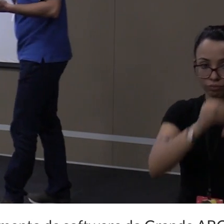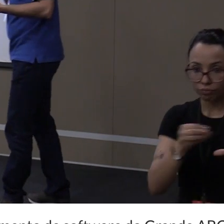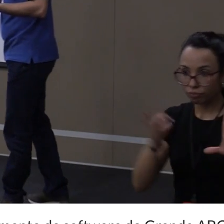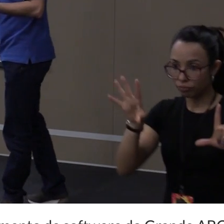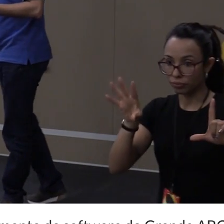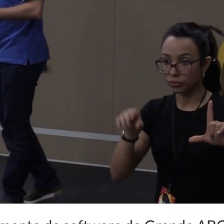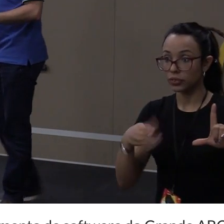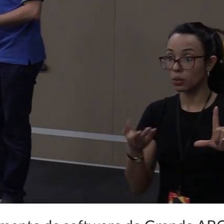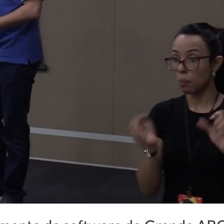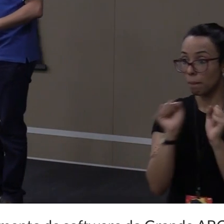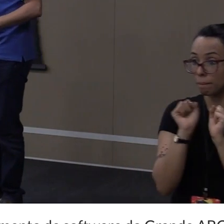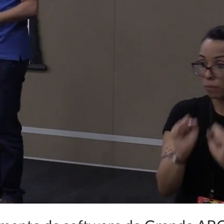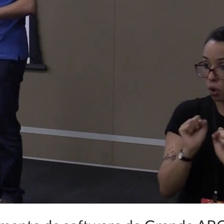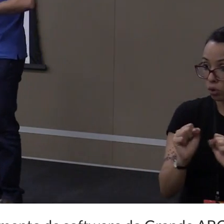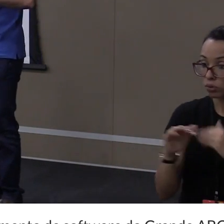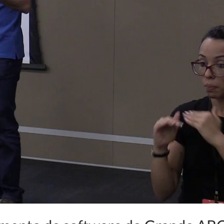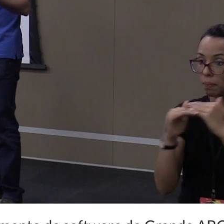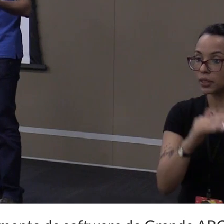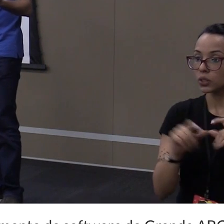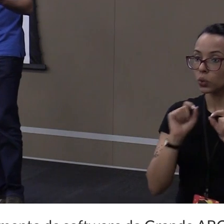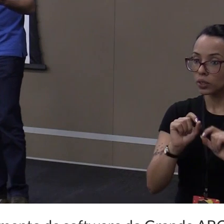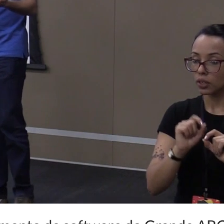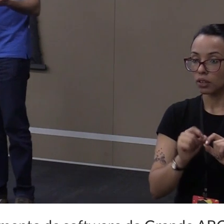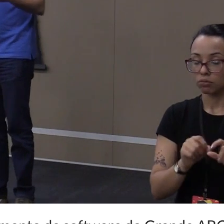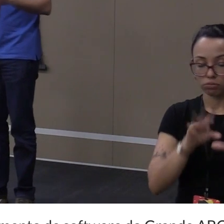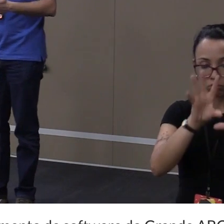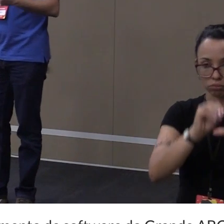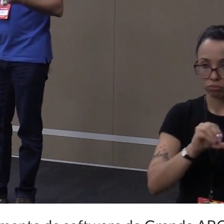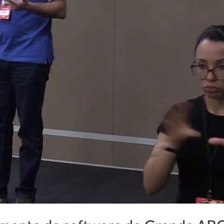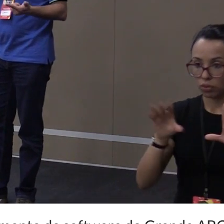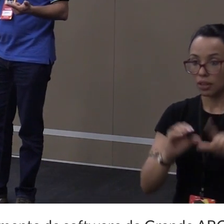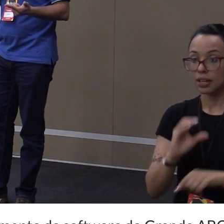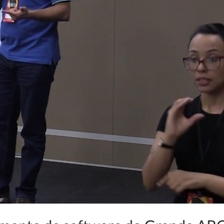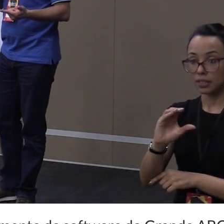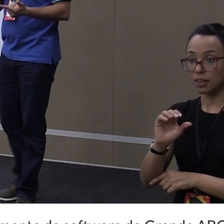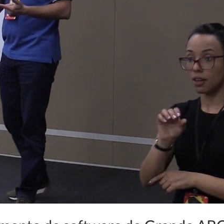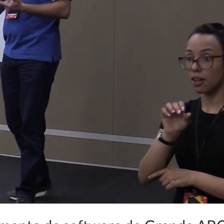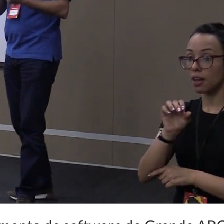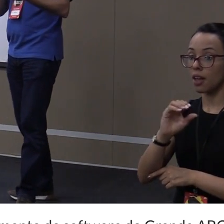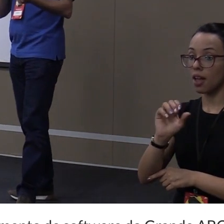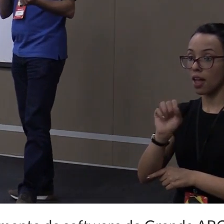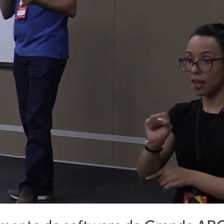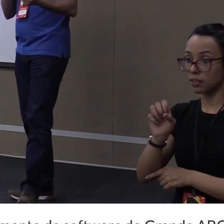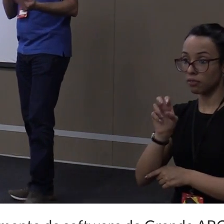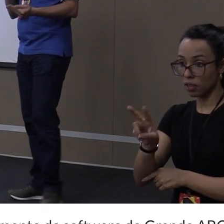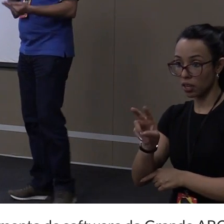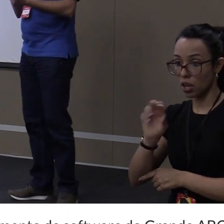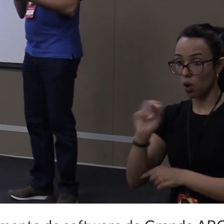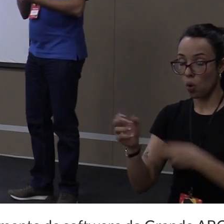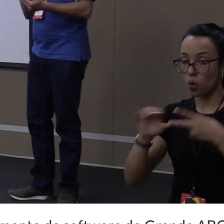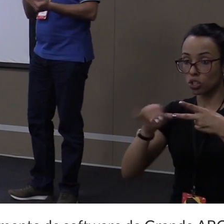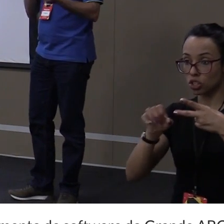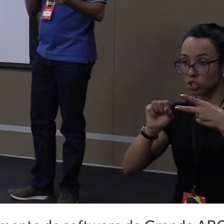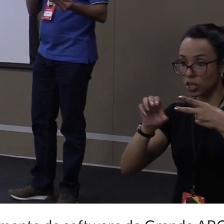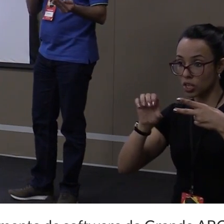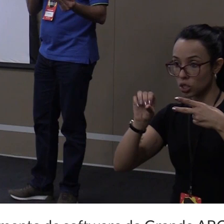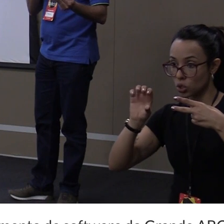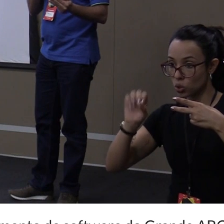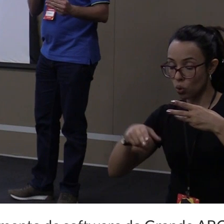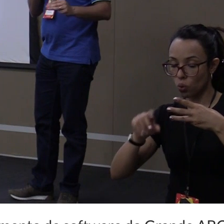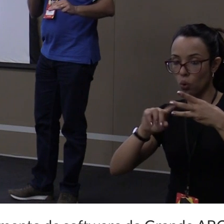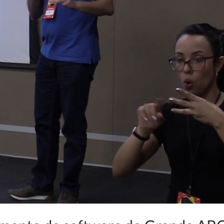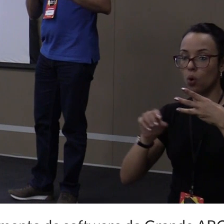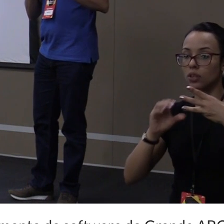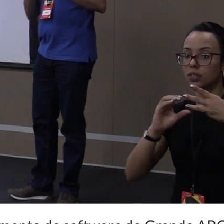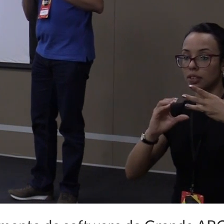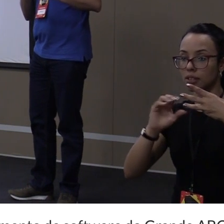por padrão, exportar eles ou em CSV, ou em XML, ou em JSON, ou em JSON Lines.